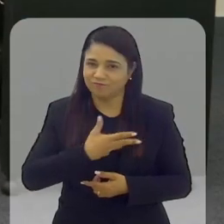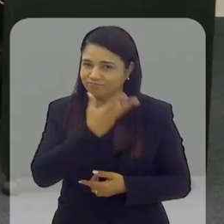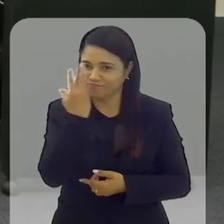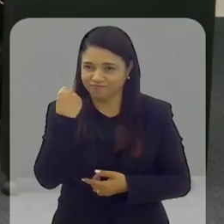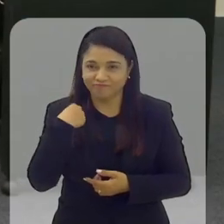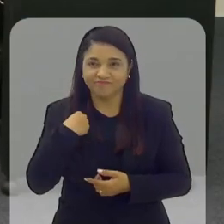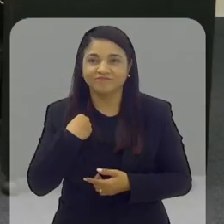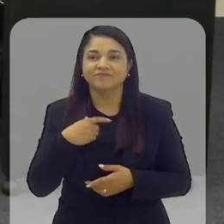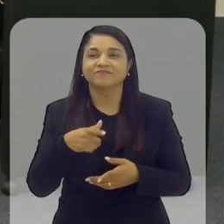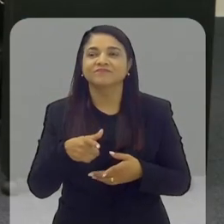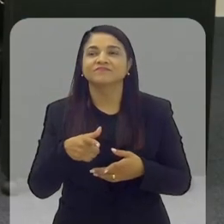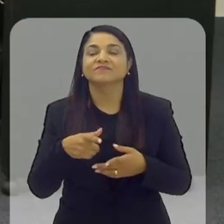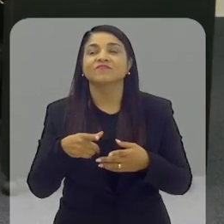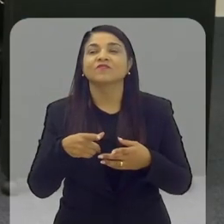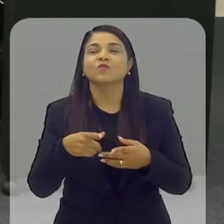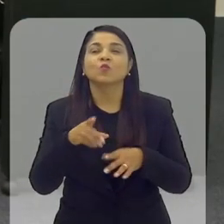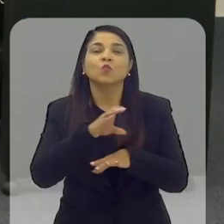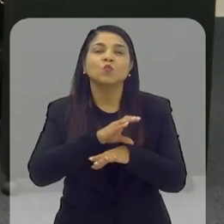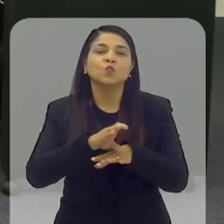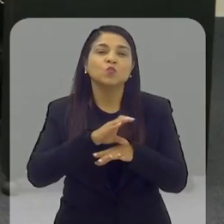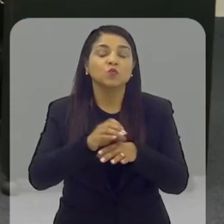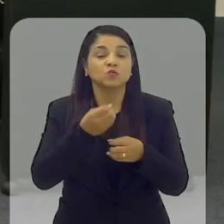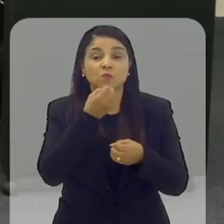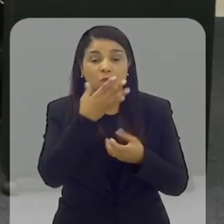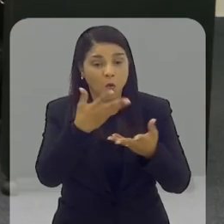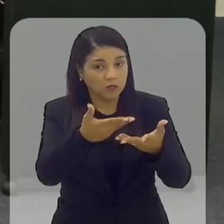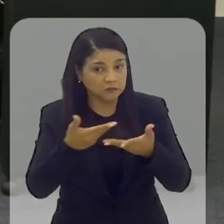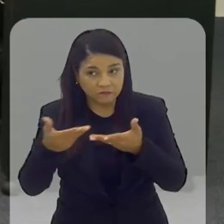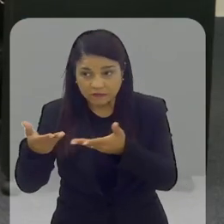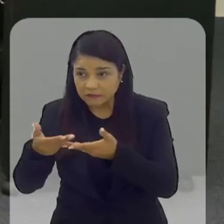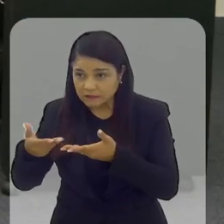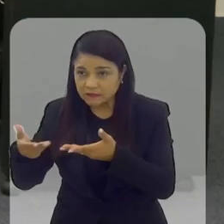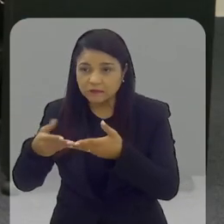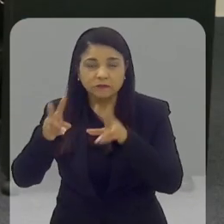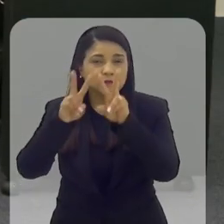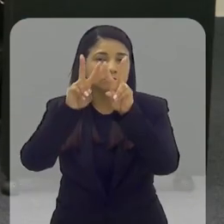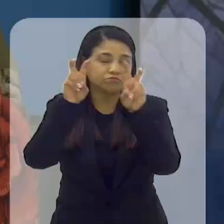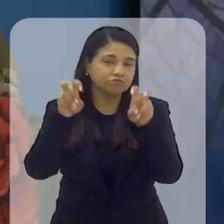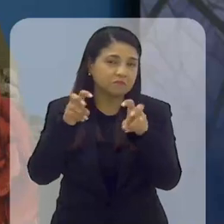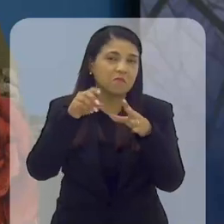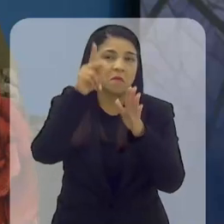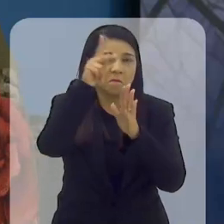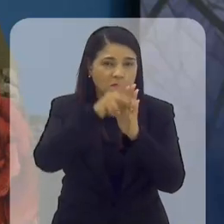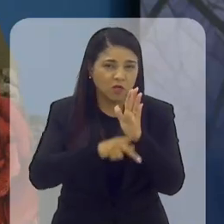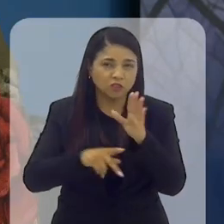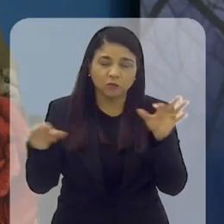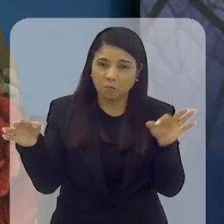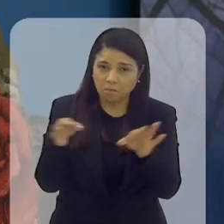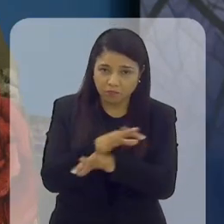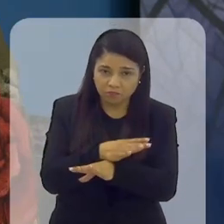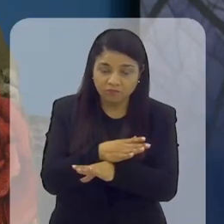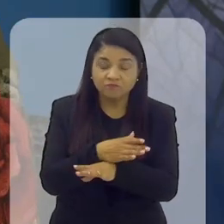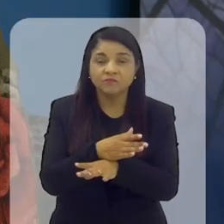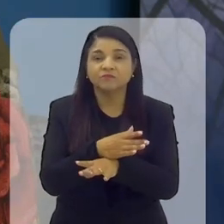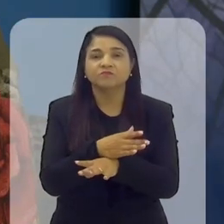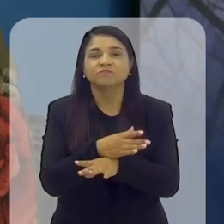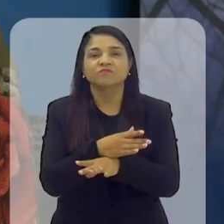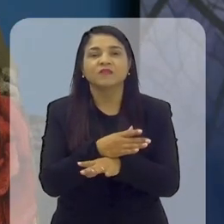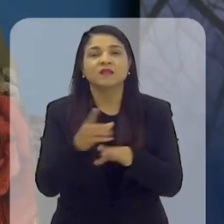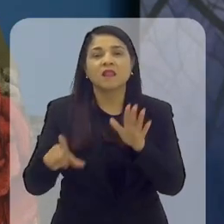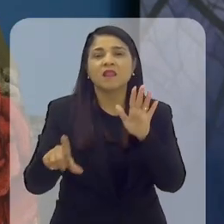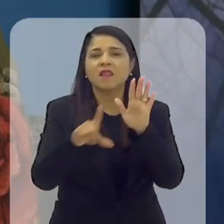minha cabeça é o de comissões permanentes. O Boas Vindas já foi um projeto mais completo que a gente fez para